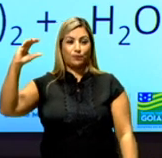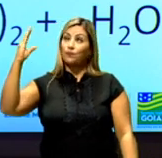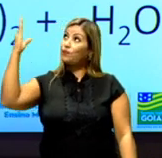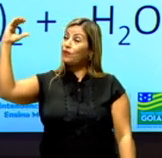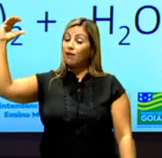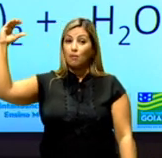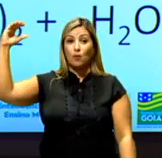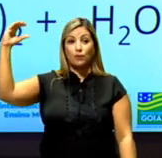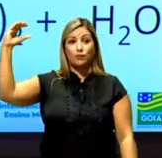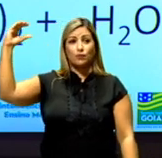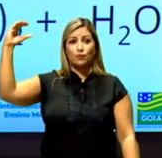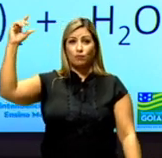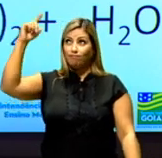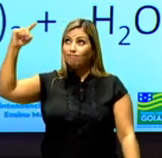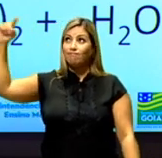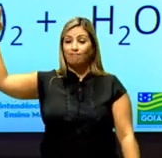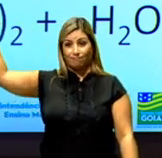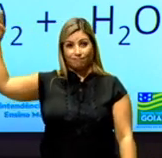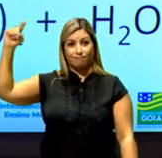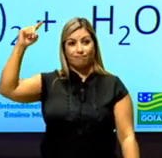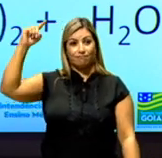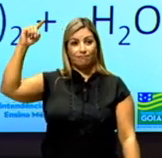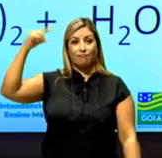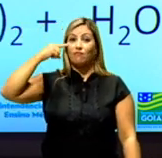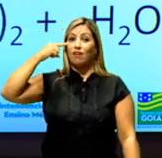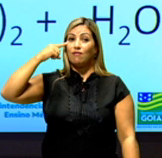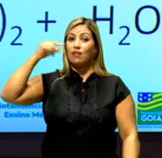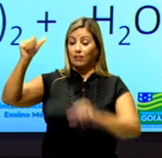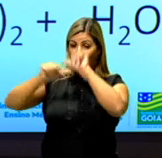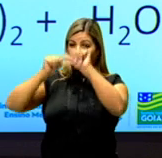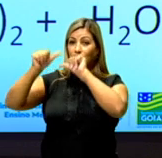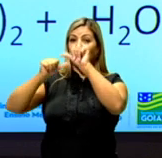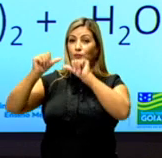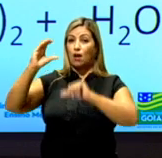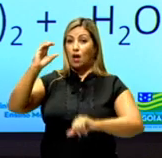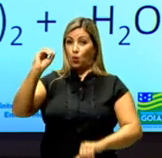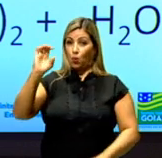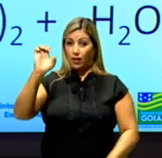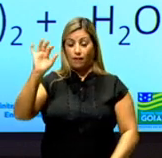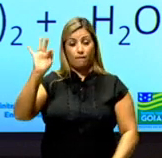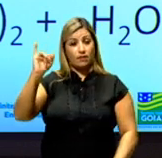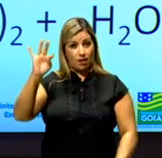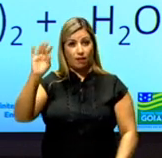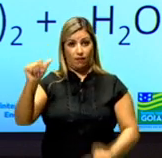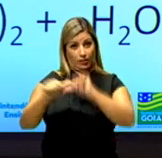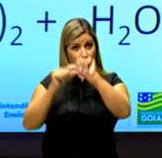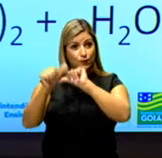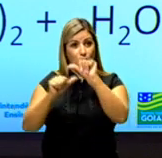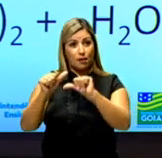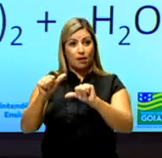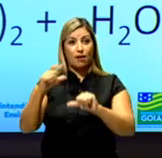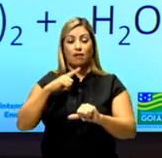Então, o vai acontecer? Eu vou pegar o índice do carbono do reagente e transformar em coeficiente do meu produto. Vou pegar